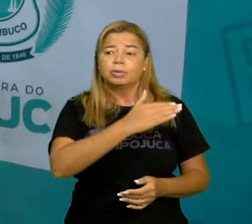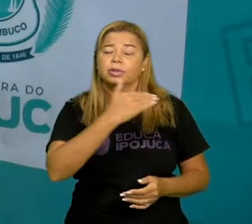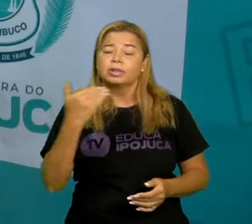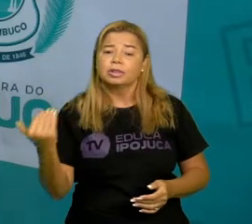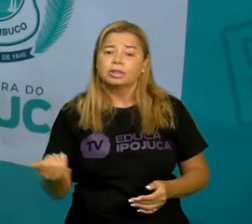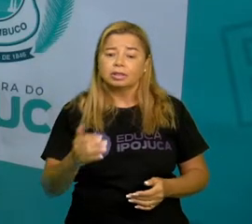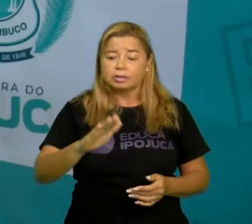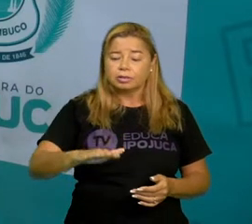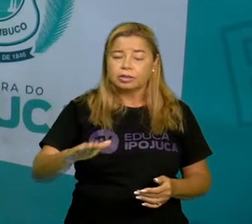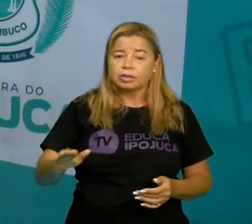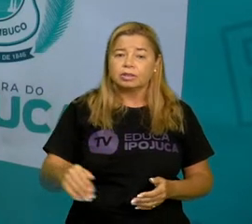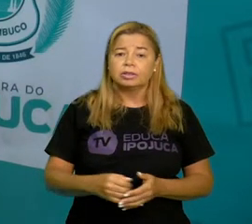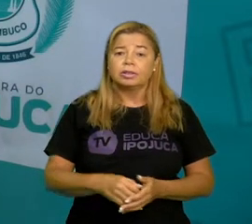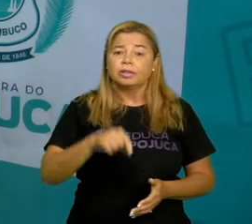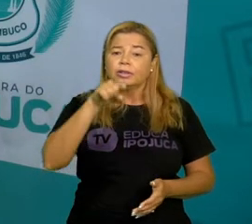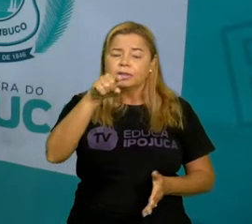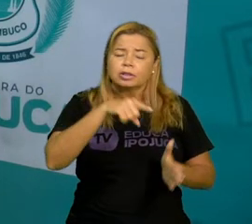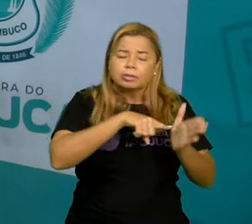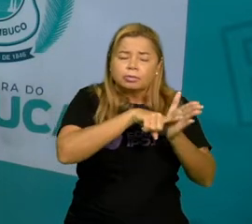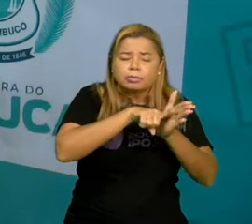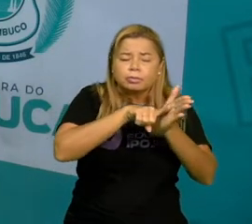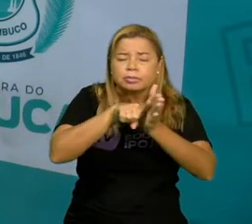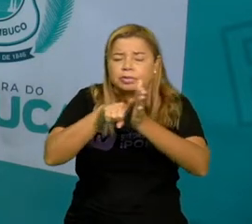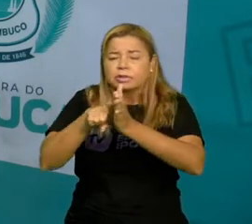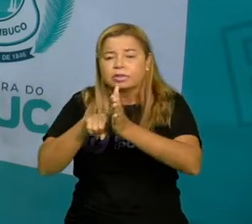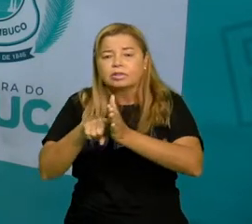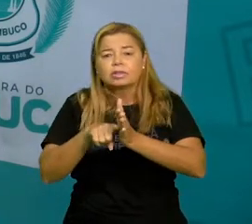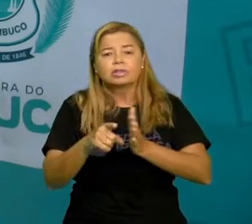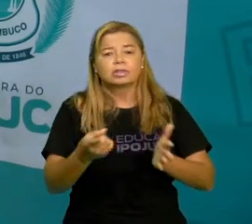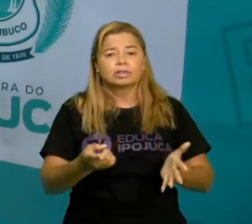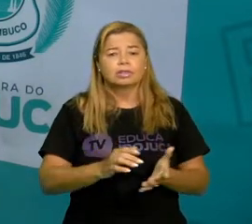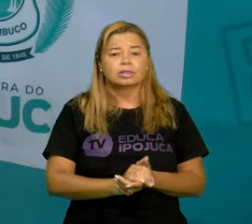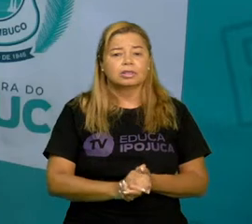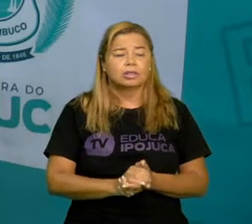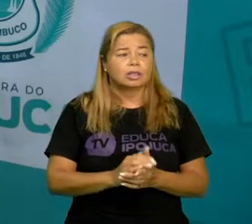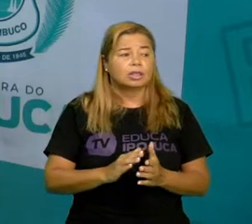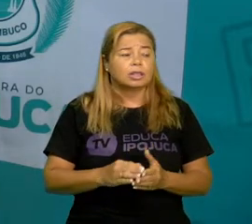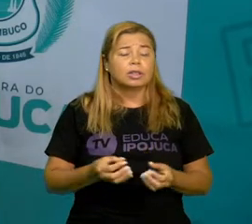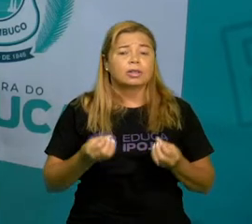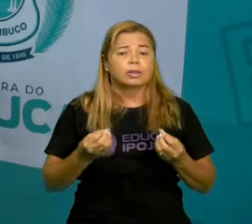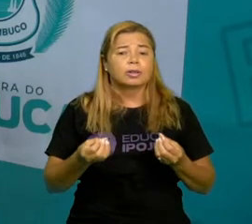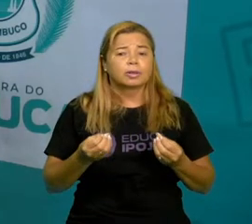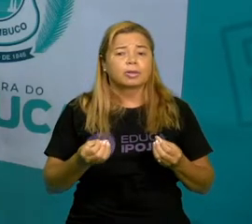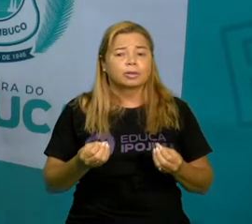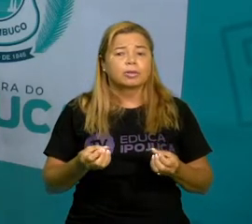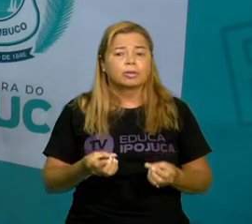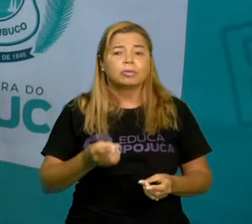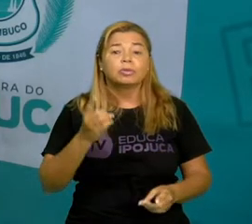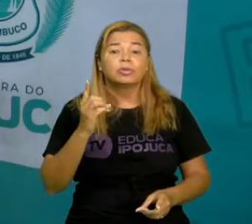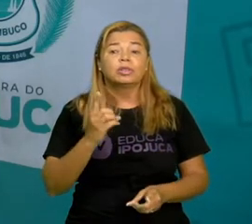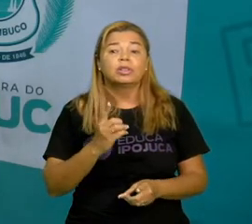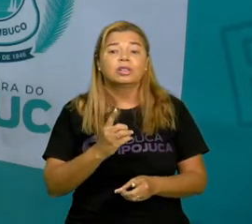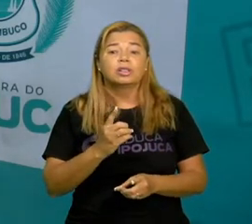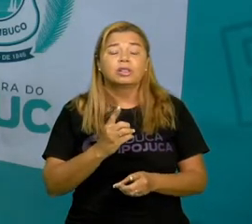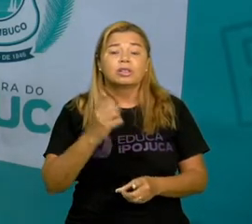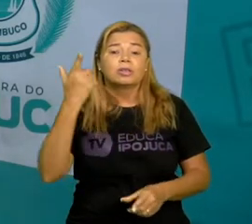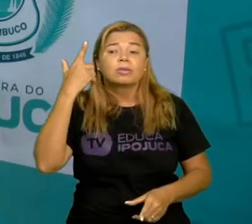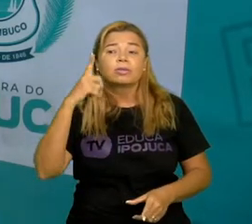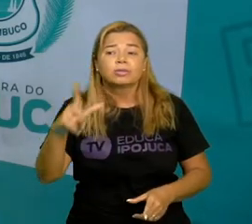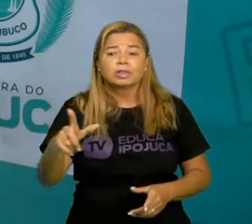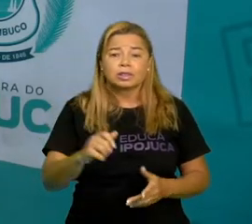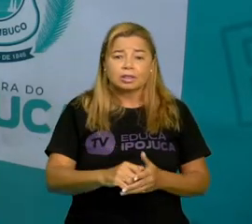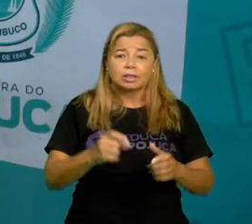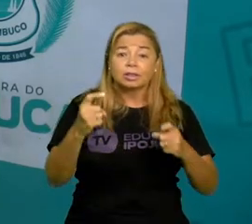podem pesquisar um pouco mais sobre mortalidade infantil. Como se encontra assistência em postos de saúde para as